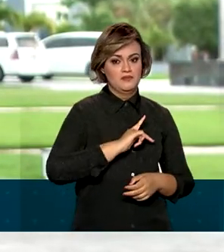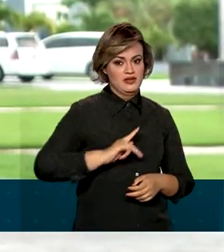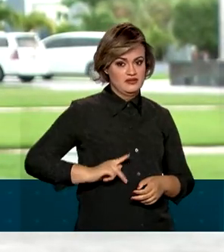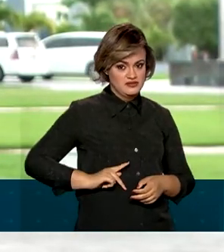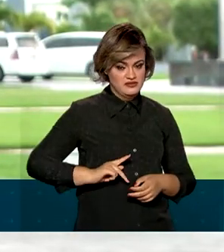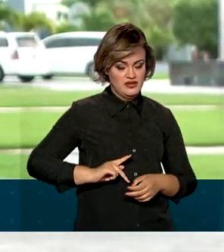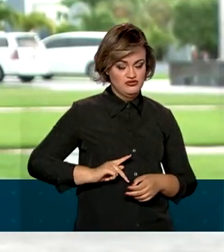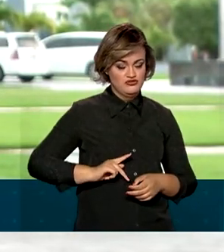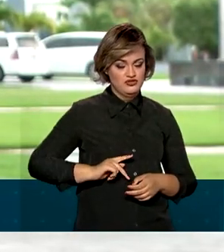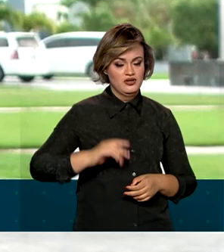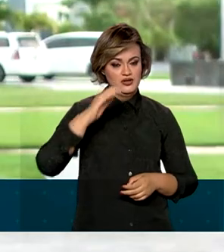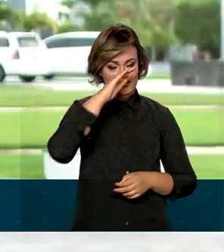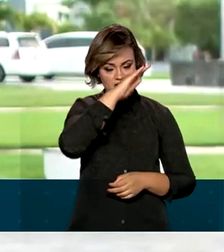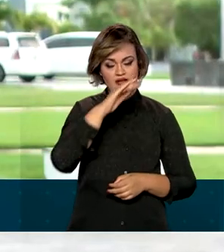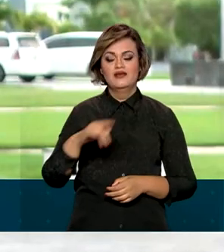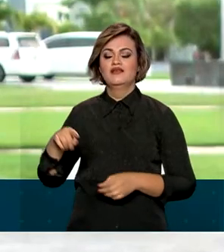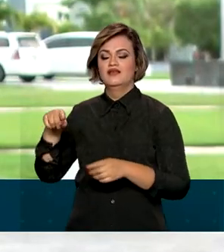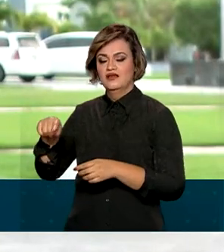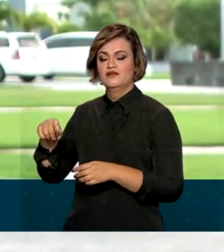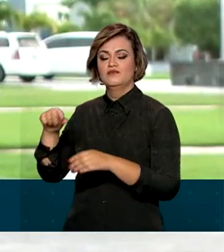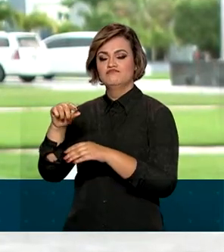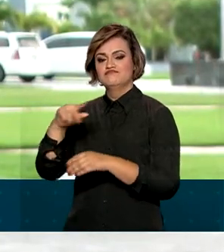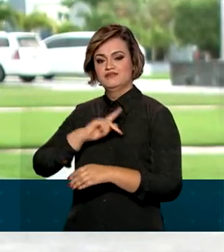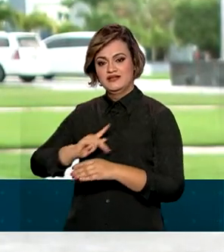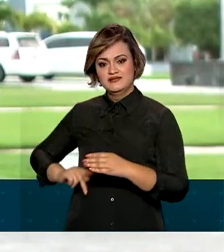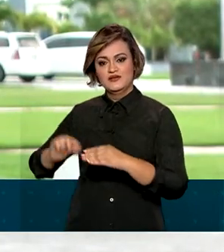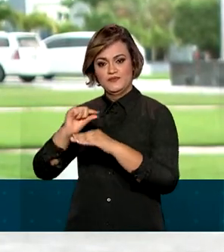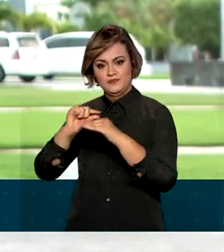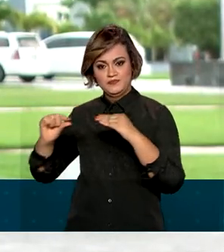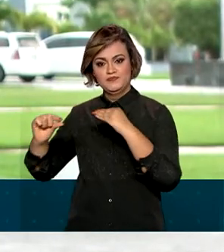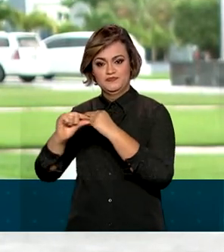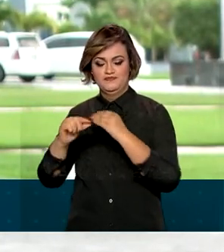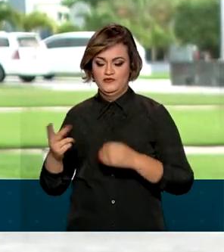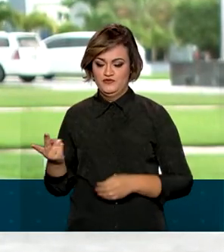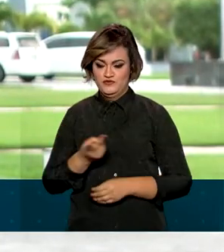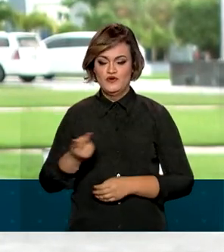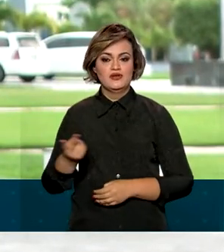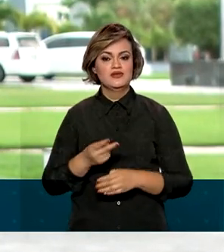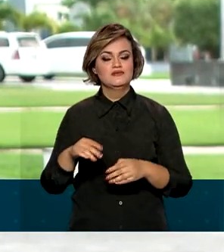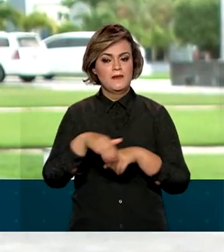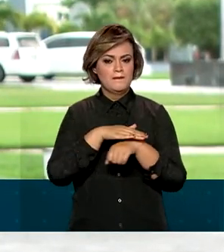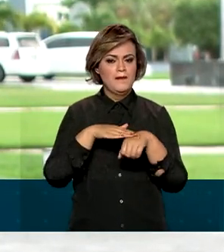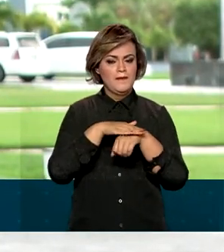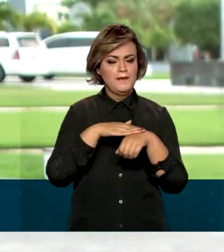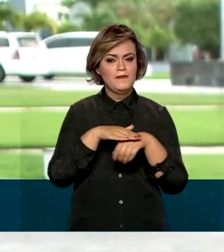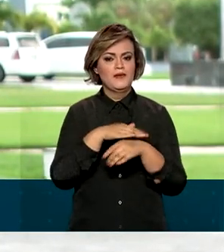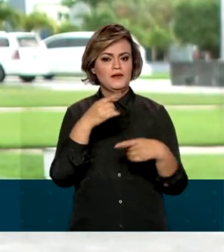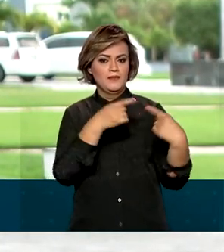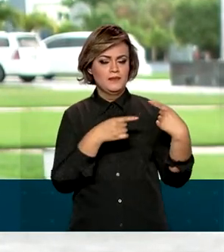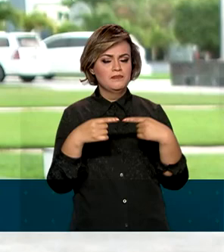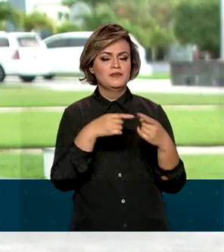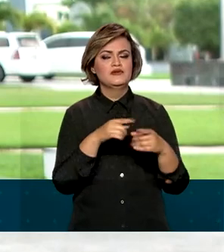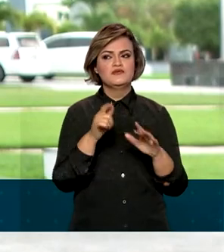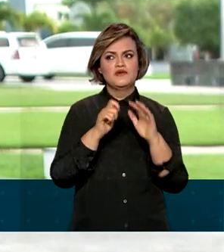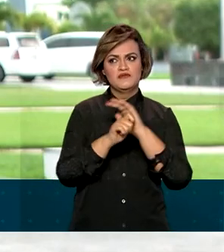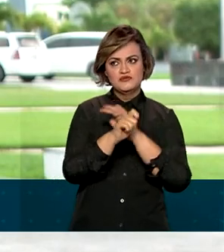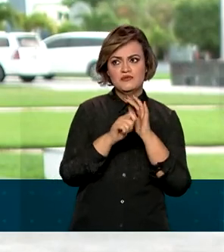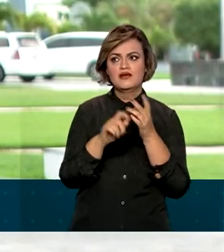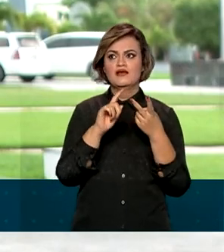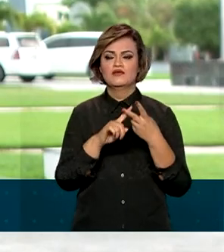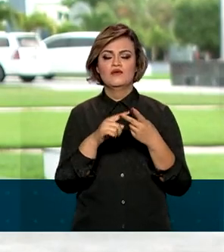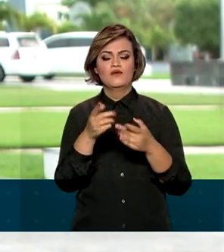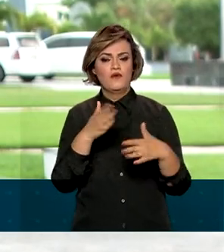guianense Irfan Ali e o presidente Jair Bolsonaro. Os dois líderes vão tratar também sobre investimentos,